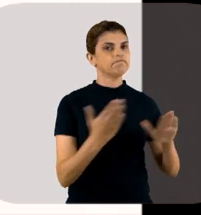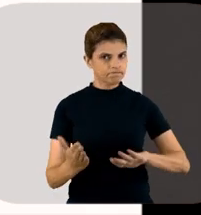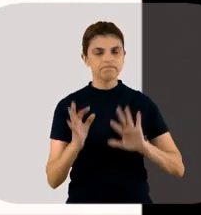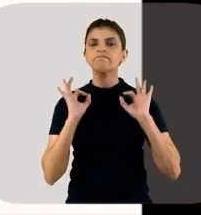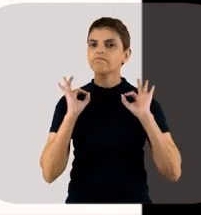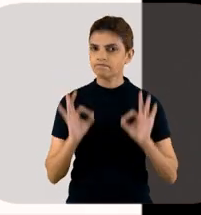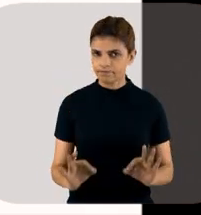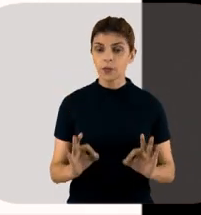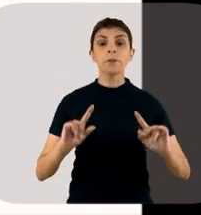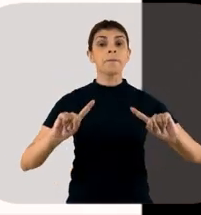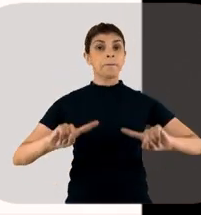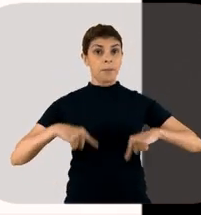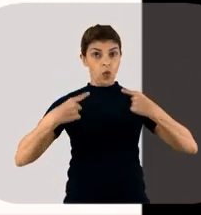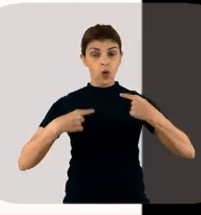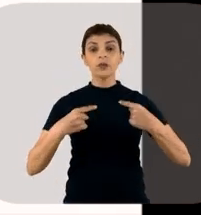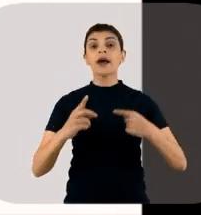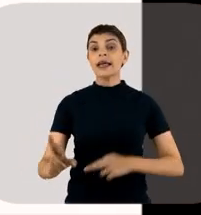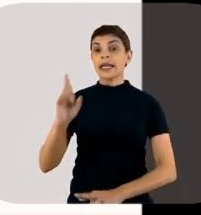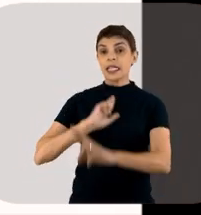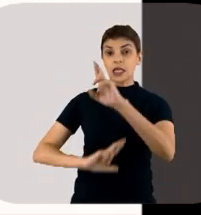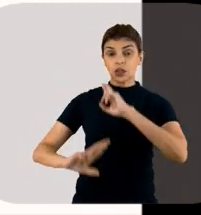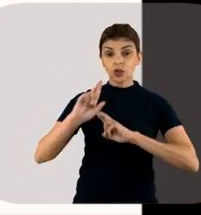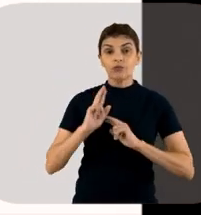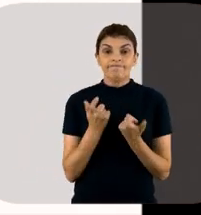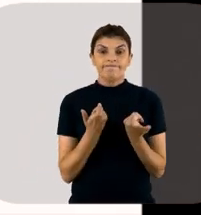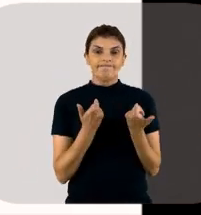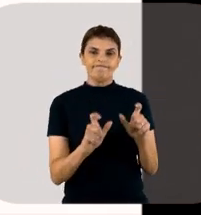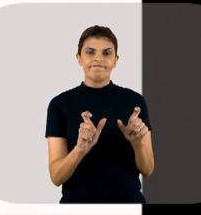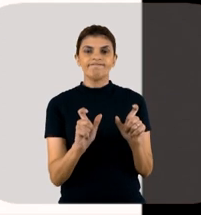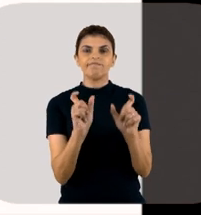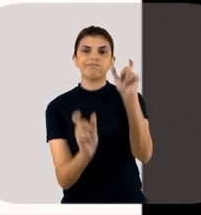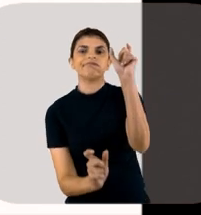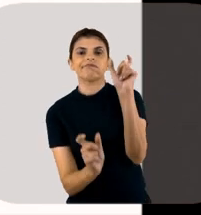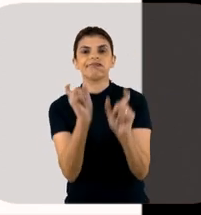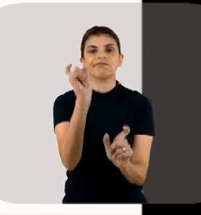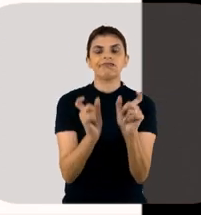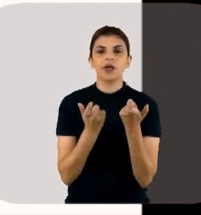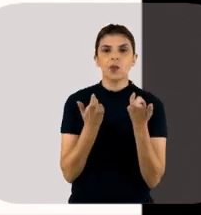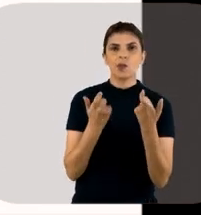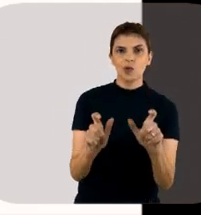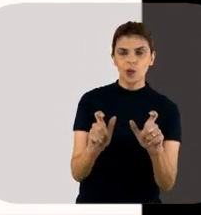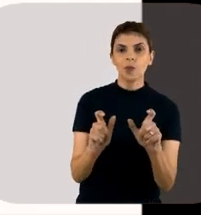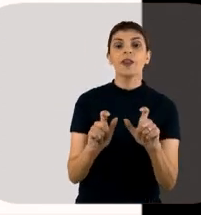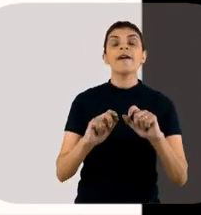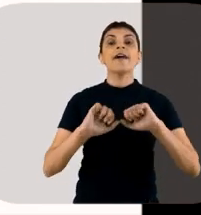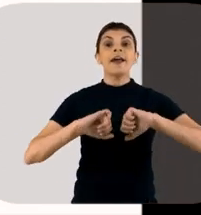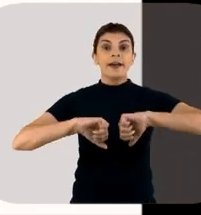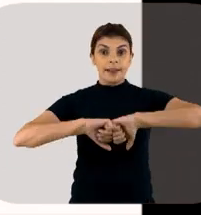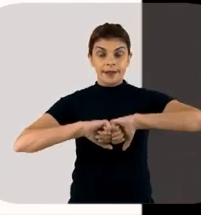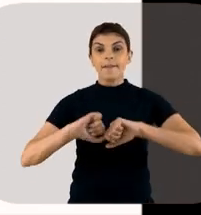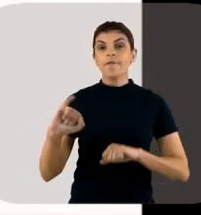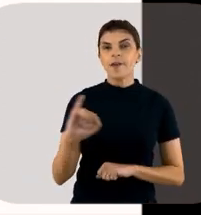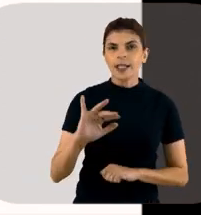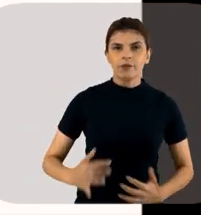como a gente mostrou, causada por uma resposta imune desregulada a uma infecção.